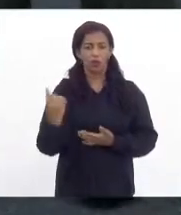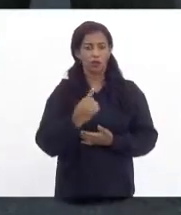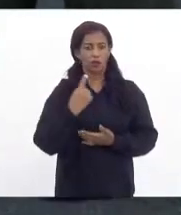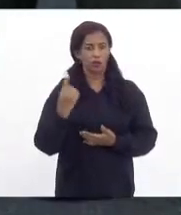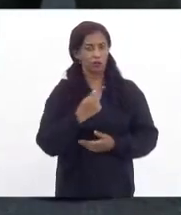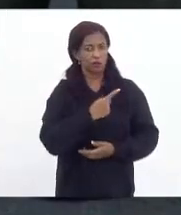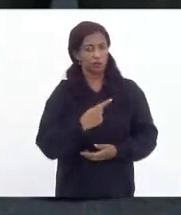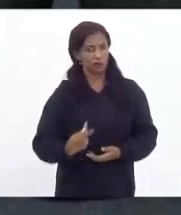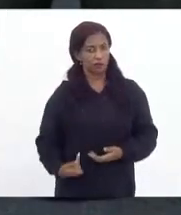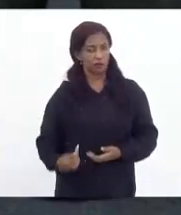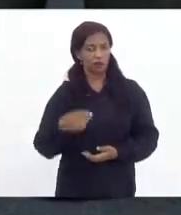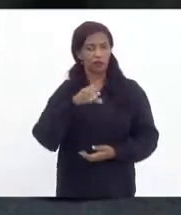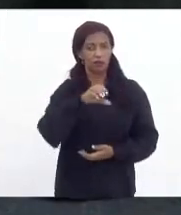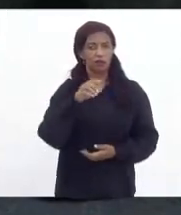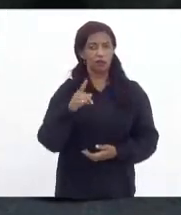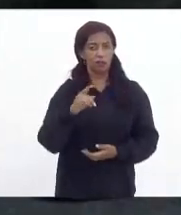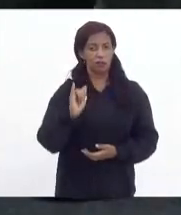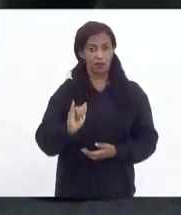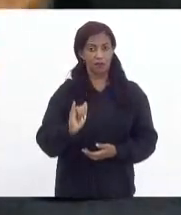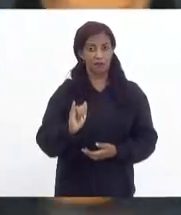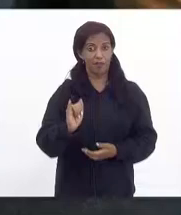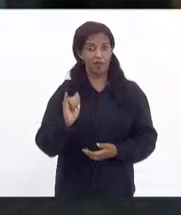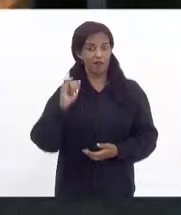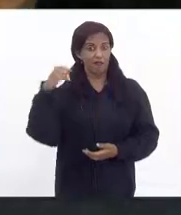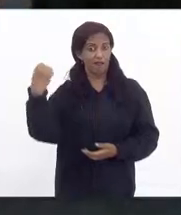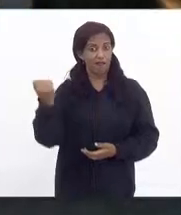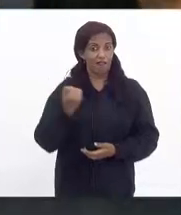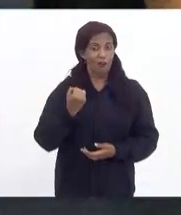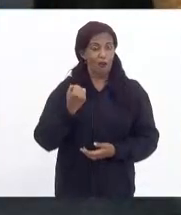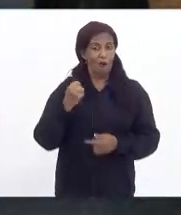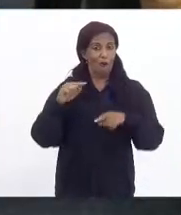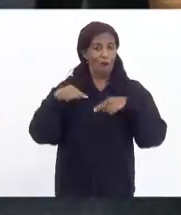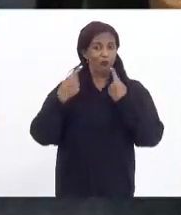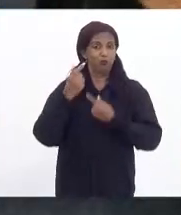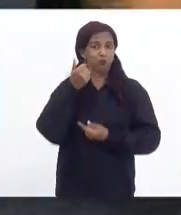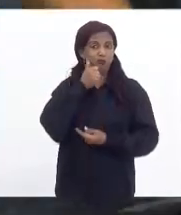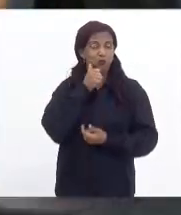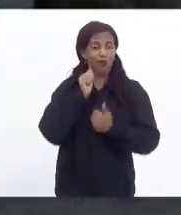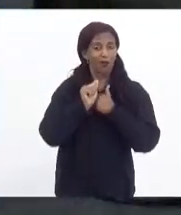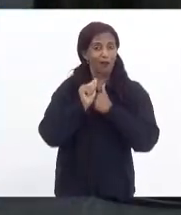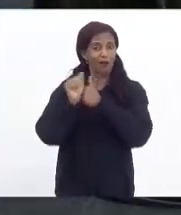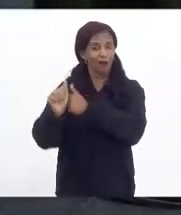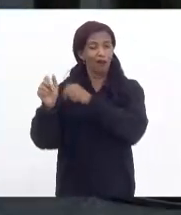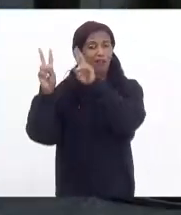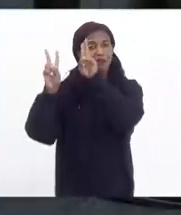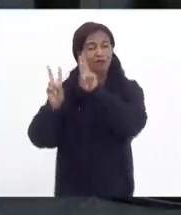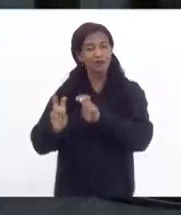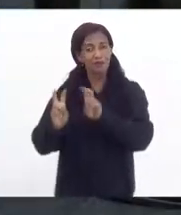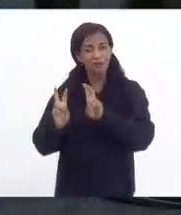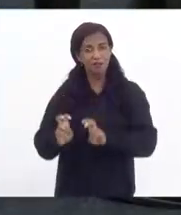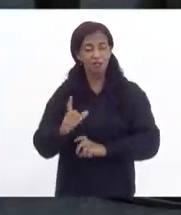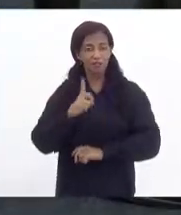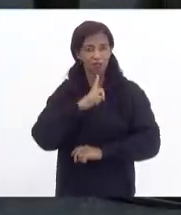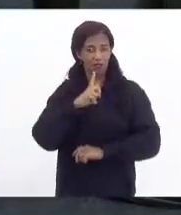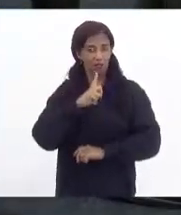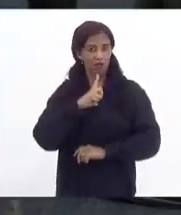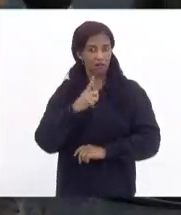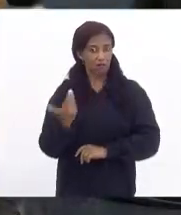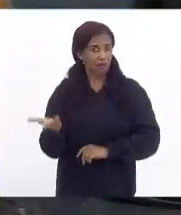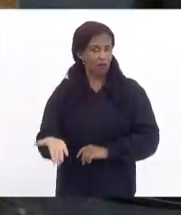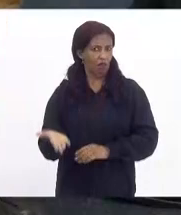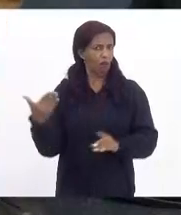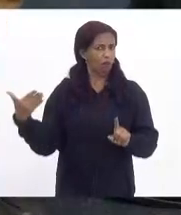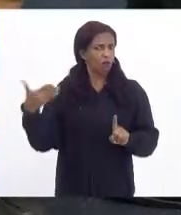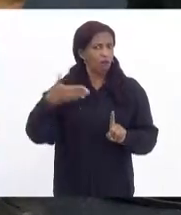presidenta da CPI do feminicídio alguém que acompanha esse tema que tem e é uma